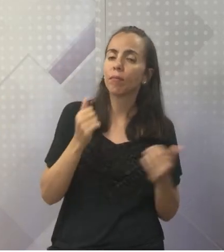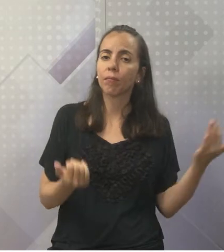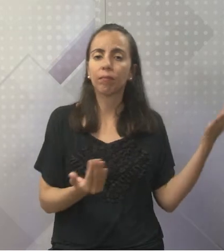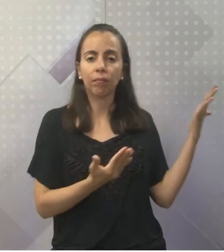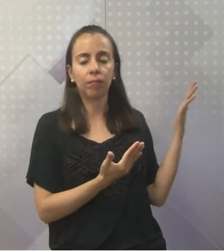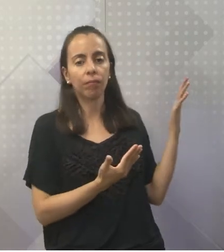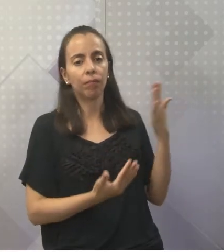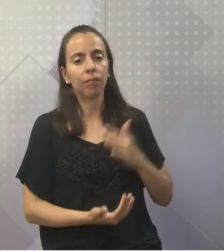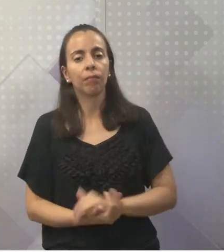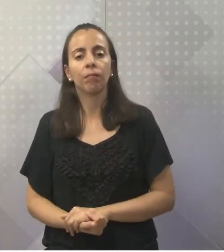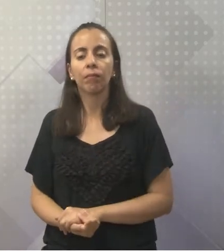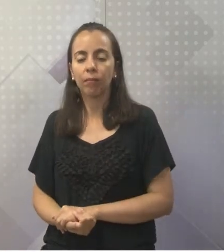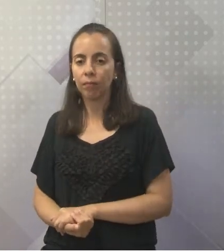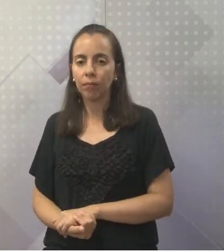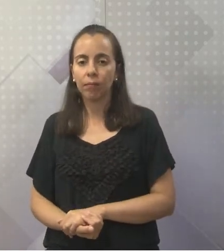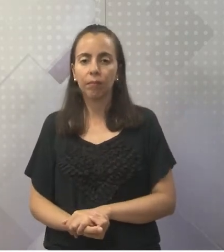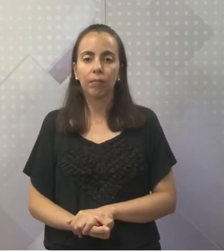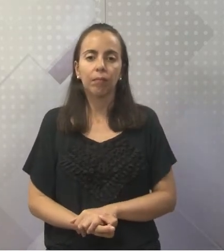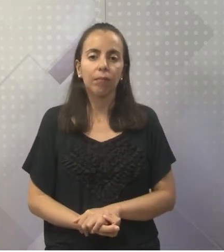aprendizagem, gente.